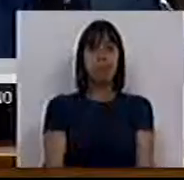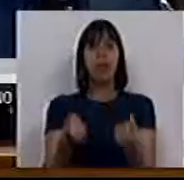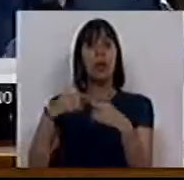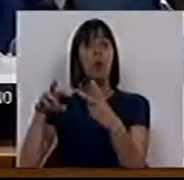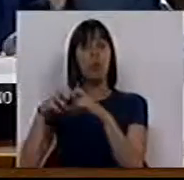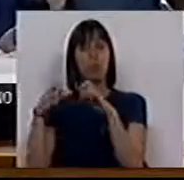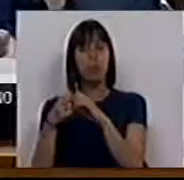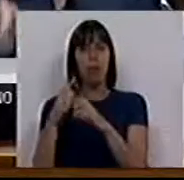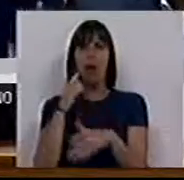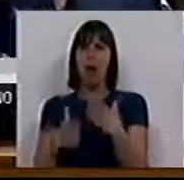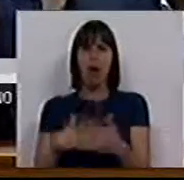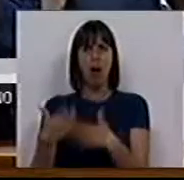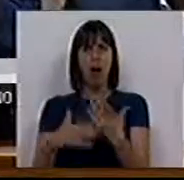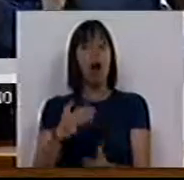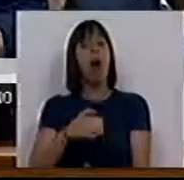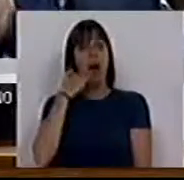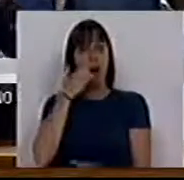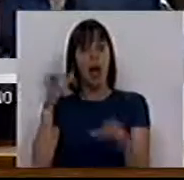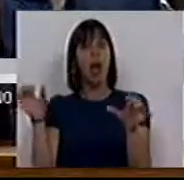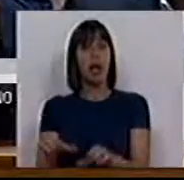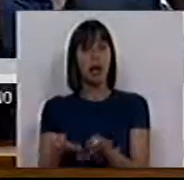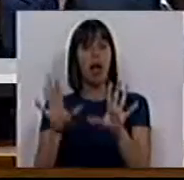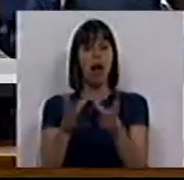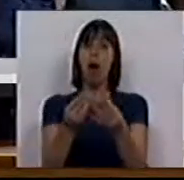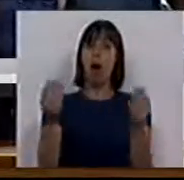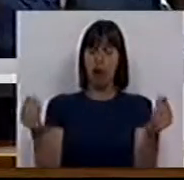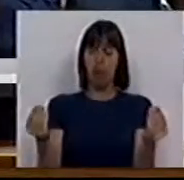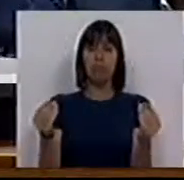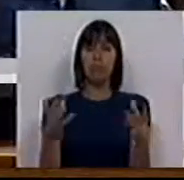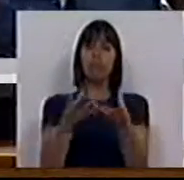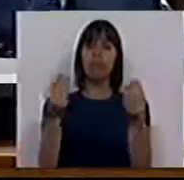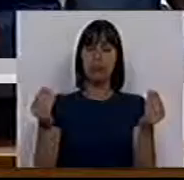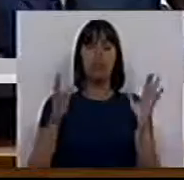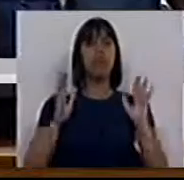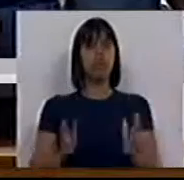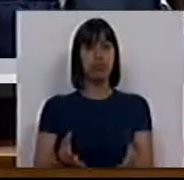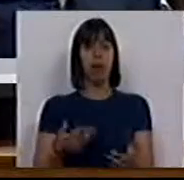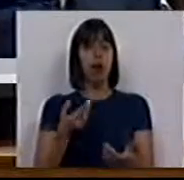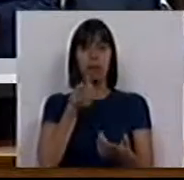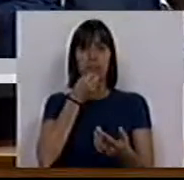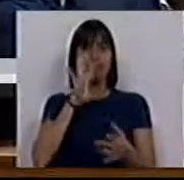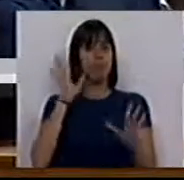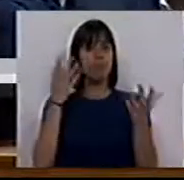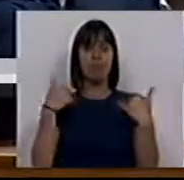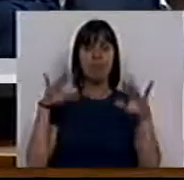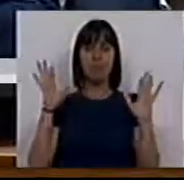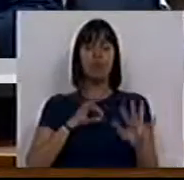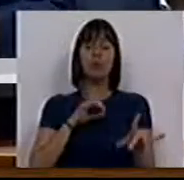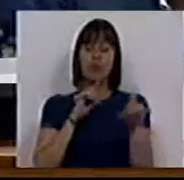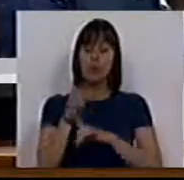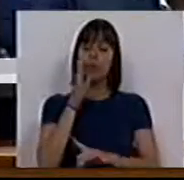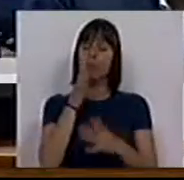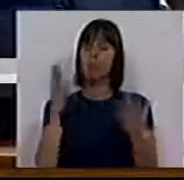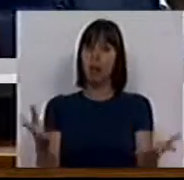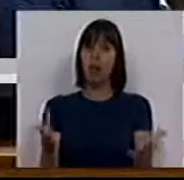os problemas persistem e agravam-se. Muitos, muitos já ficaram para trás, senhoras e senhores deputados,